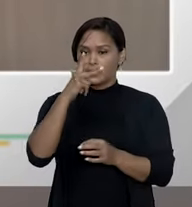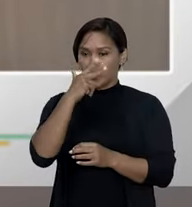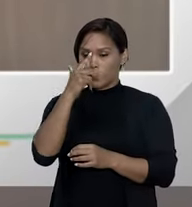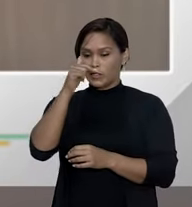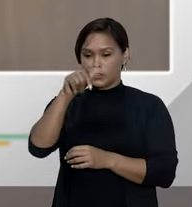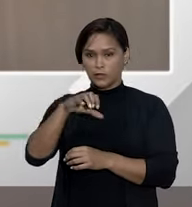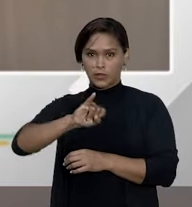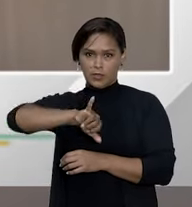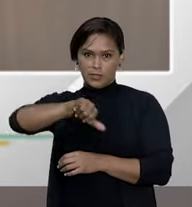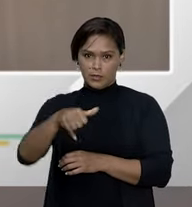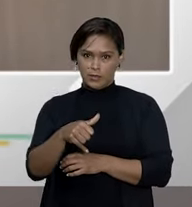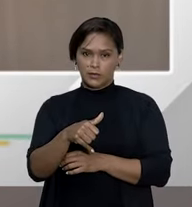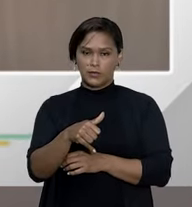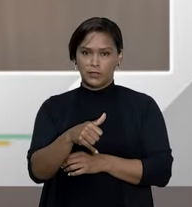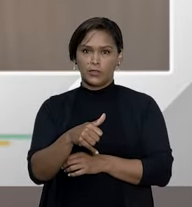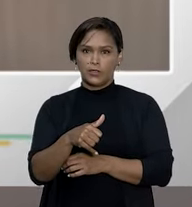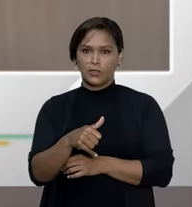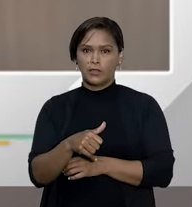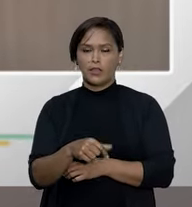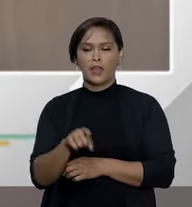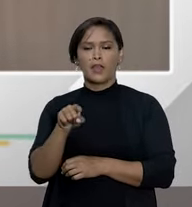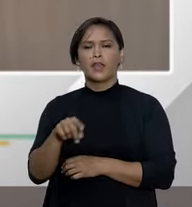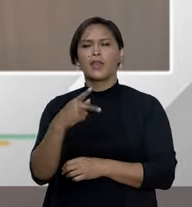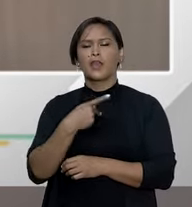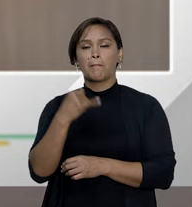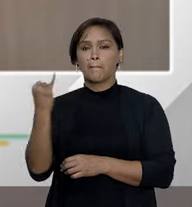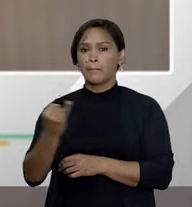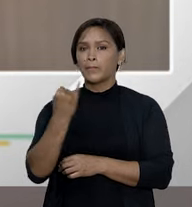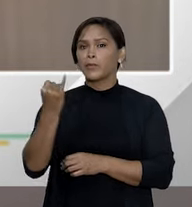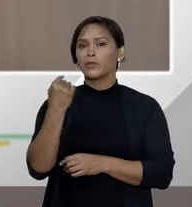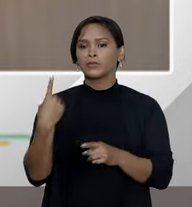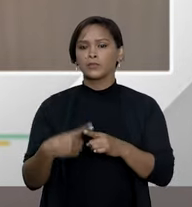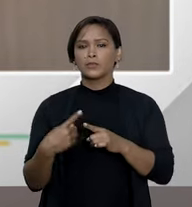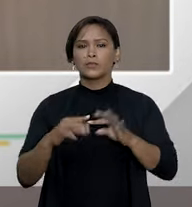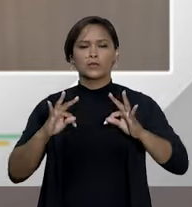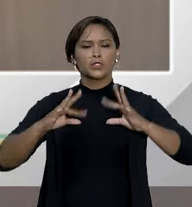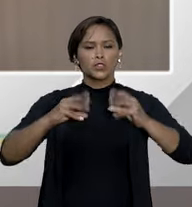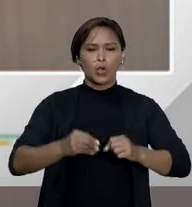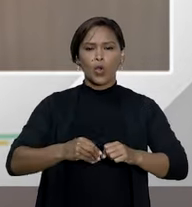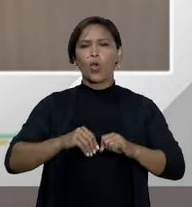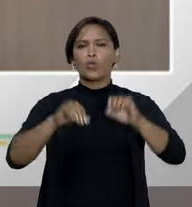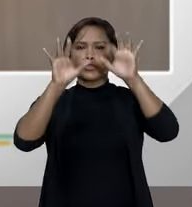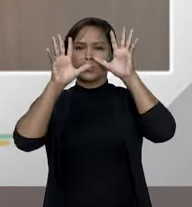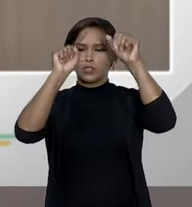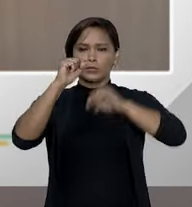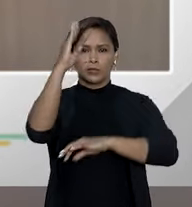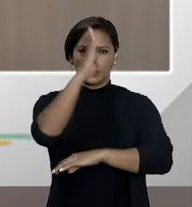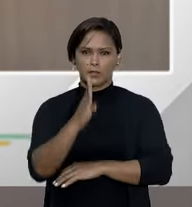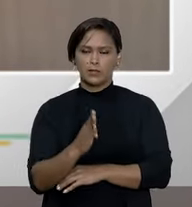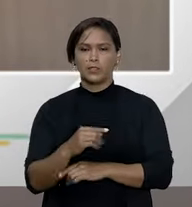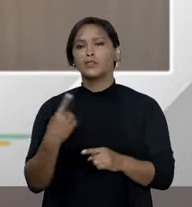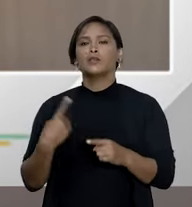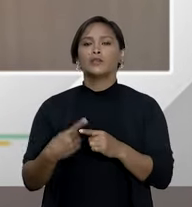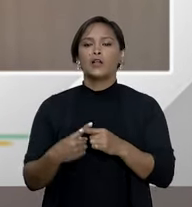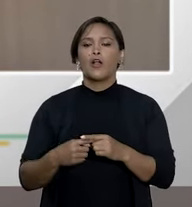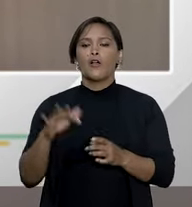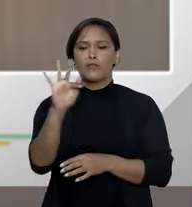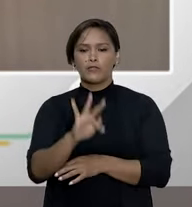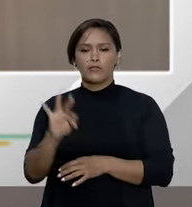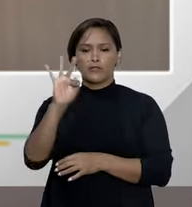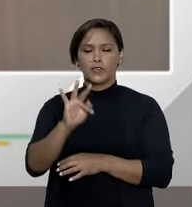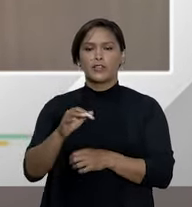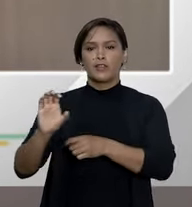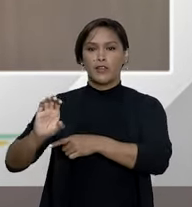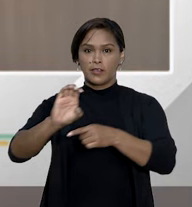repetitivos do Superior Tribunal é de suma importância para os tribunais do país, tribunais federais e